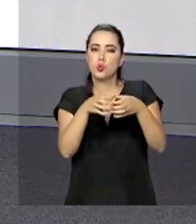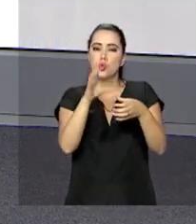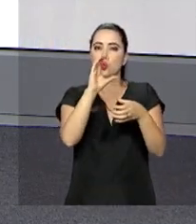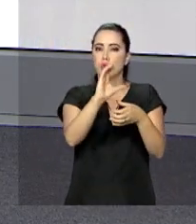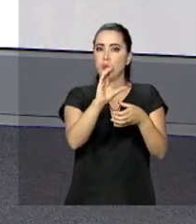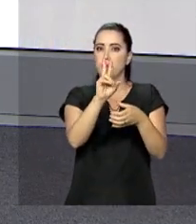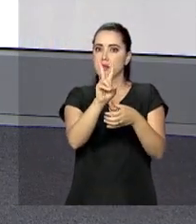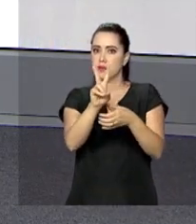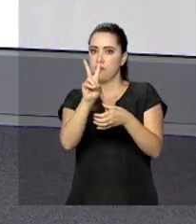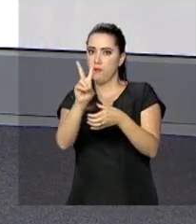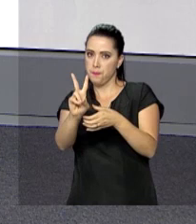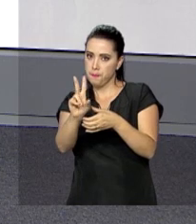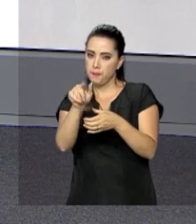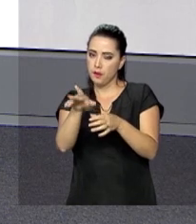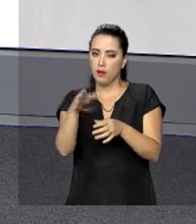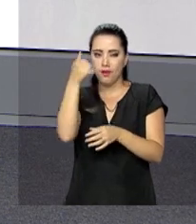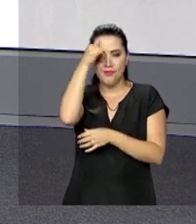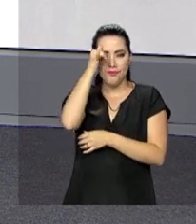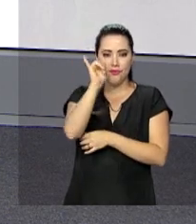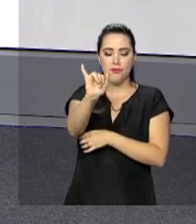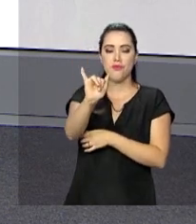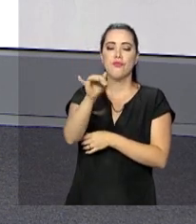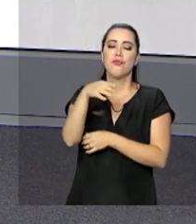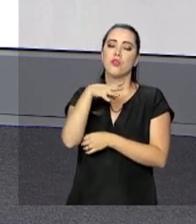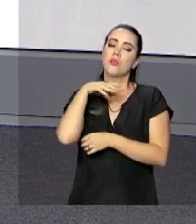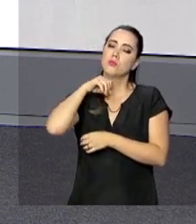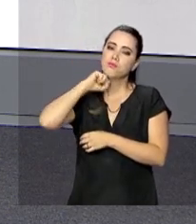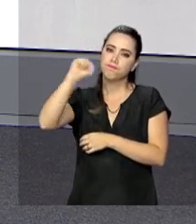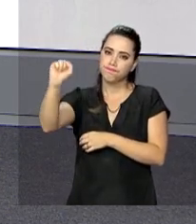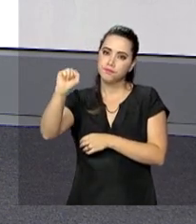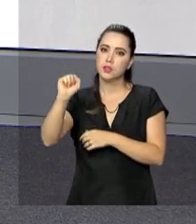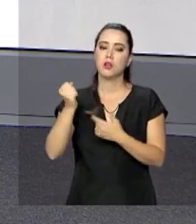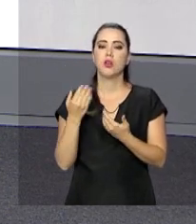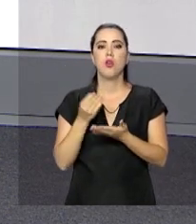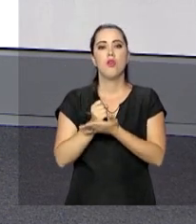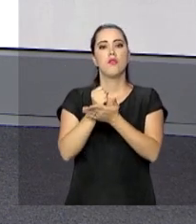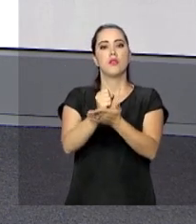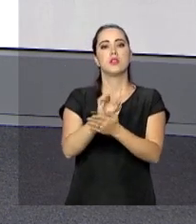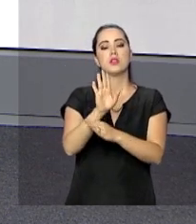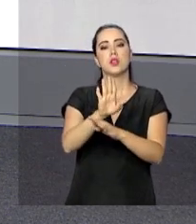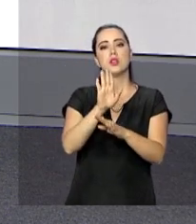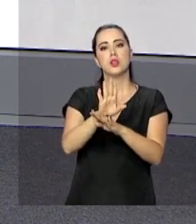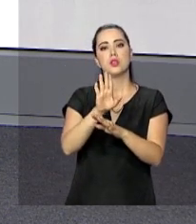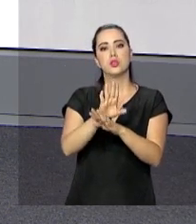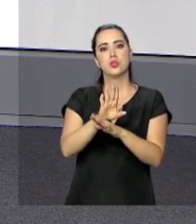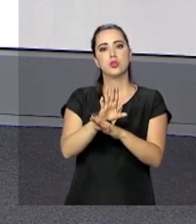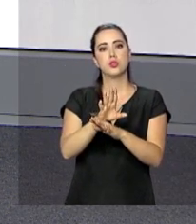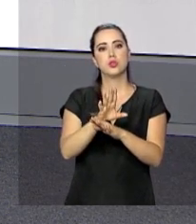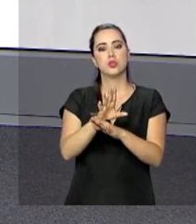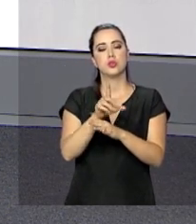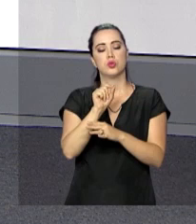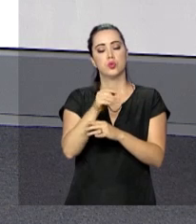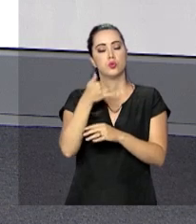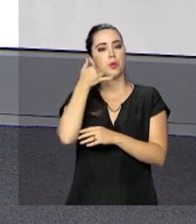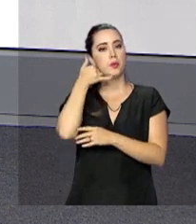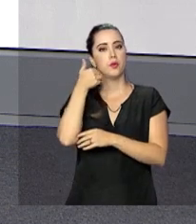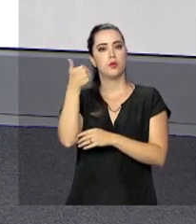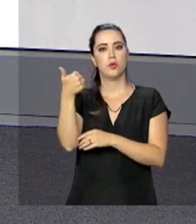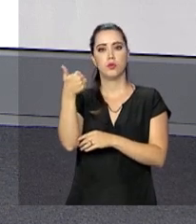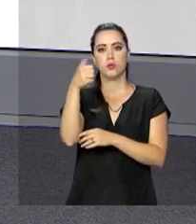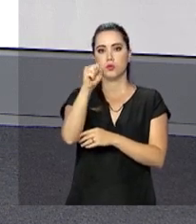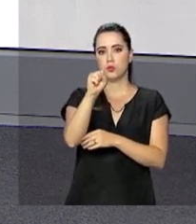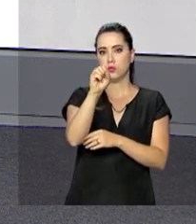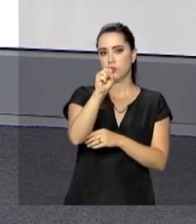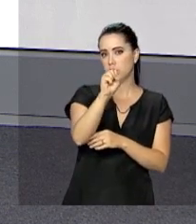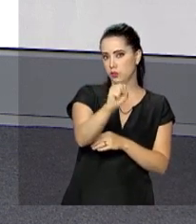Valorização da Vida, tenta evitar casos de suicídio, oferecendo apoio através de atendimento telefônico. Você pode ligar